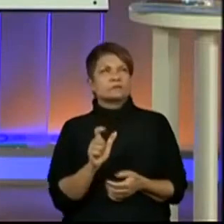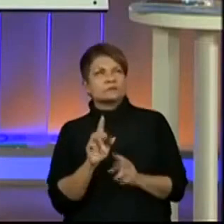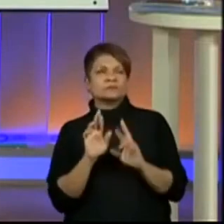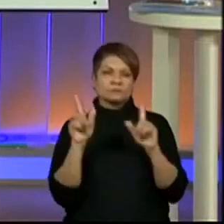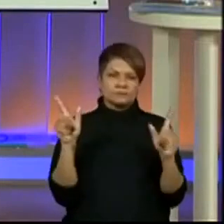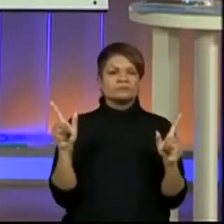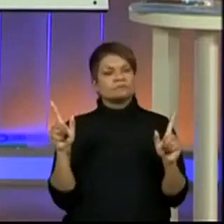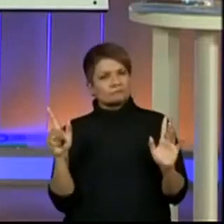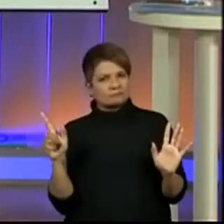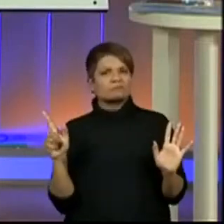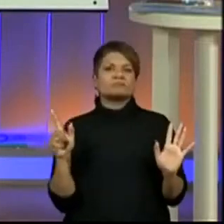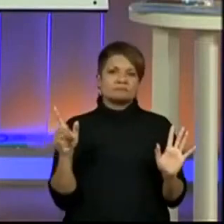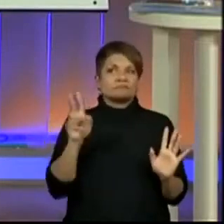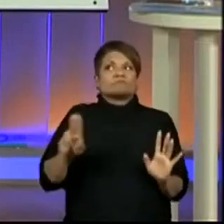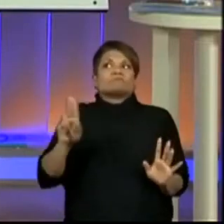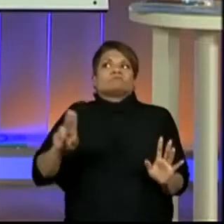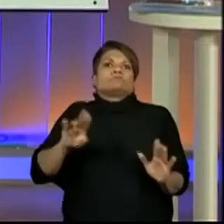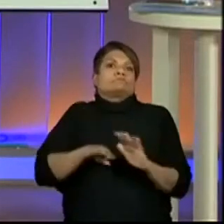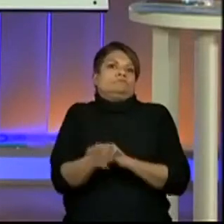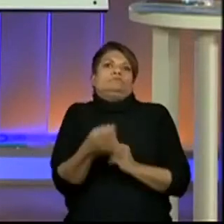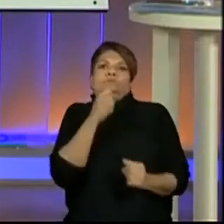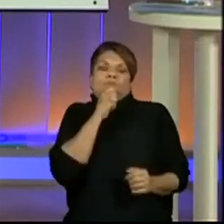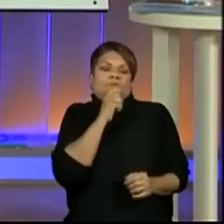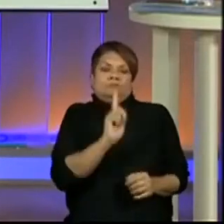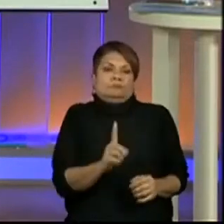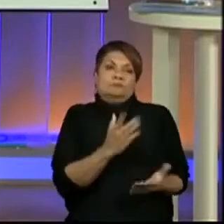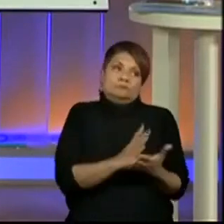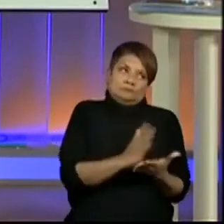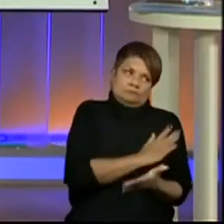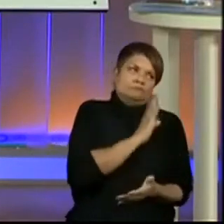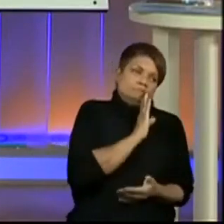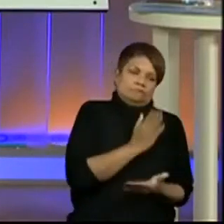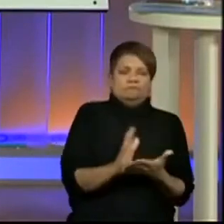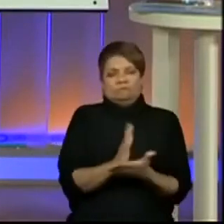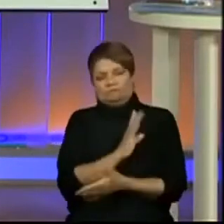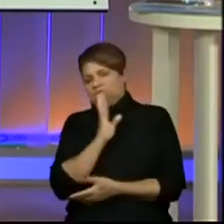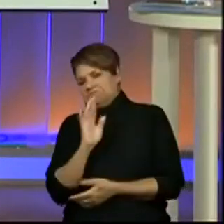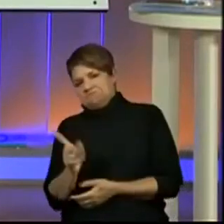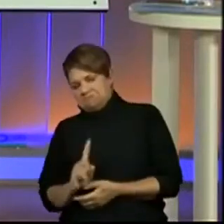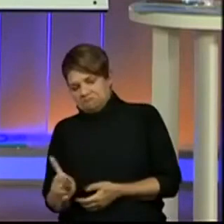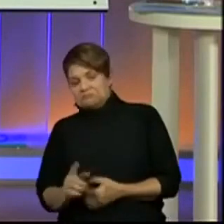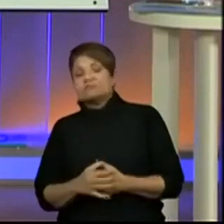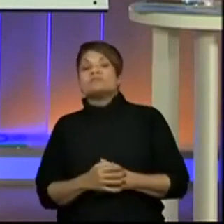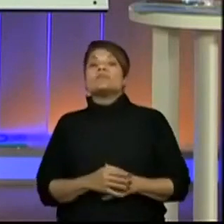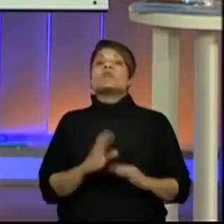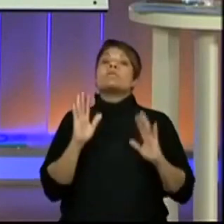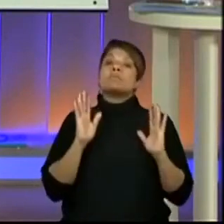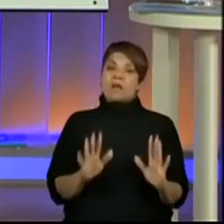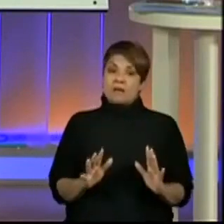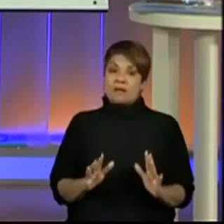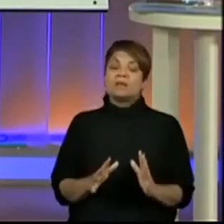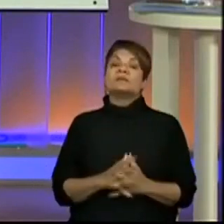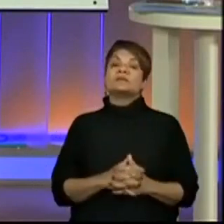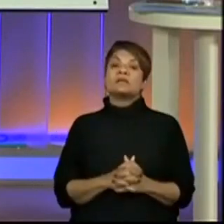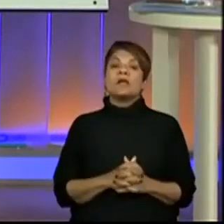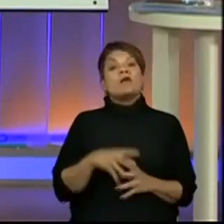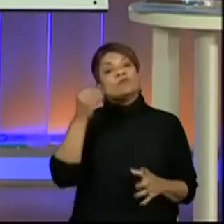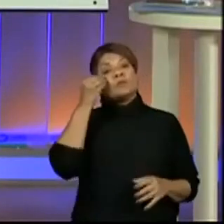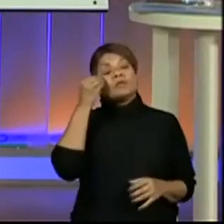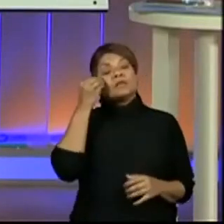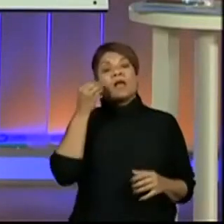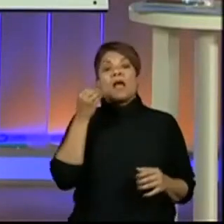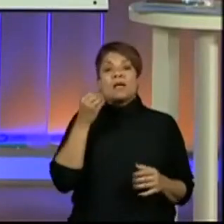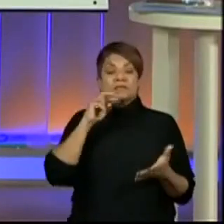diferentes, não usuais. Alguns podem conhecer, para outros podem ser desconhecidas. Mas nós vamos tentar entender o sentido